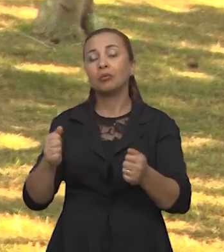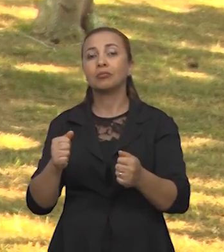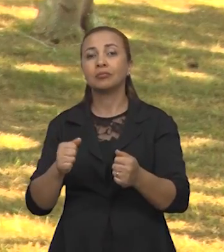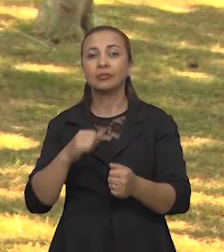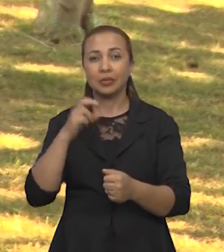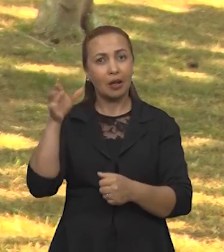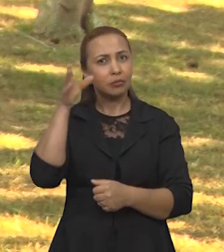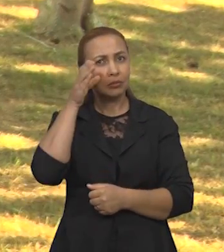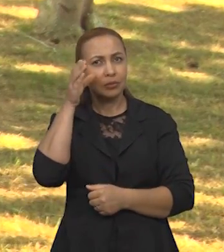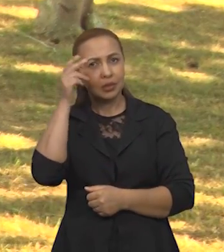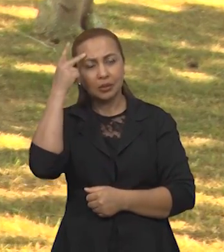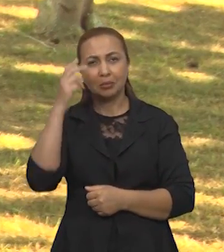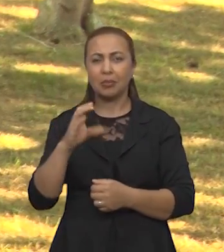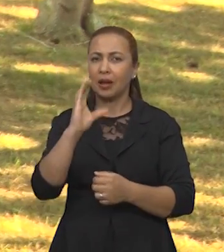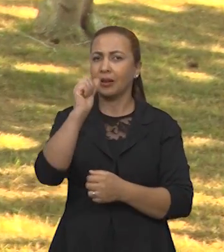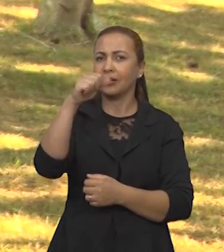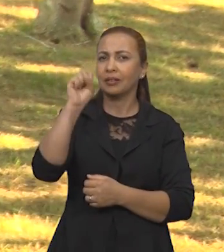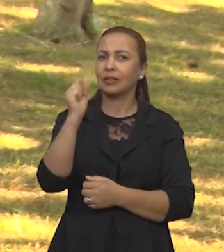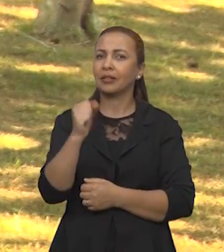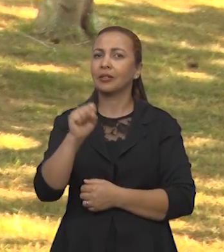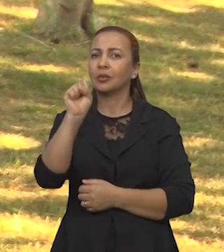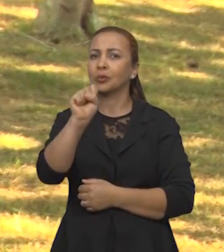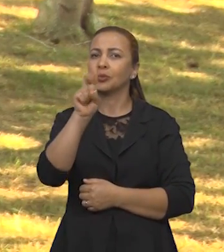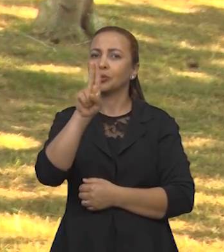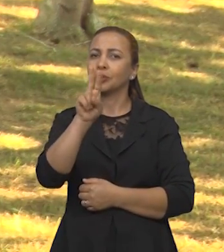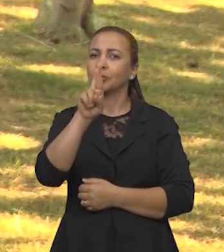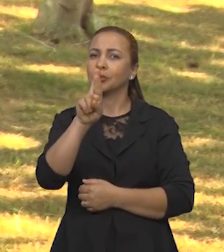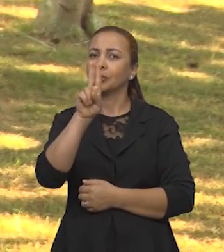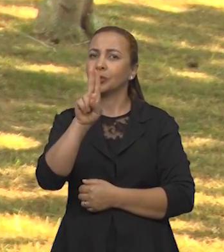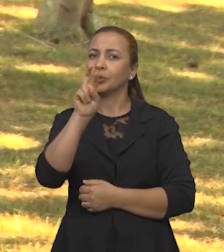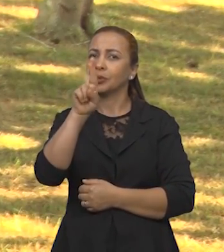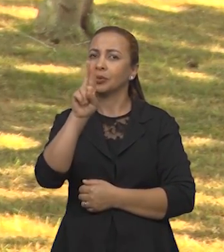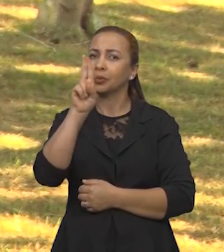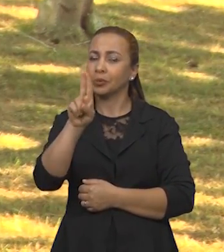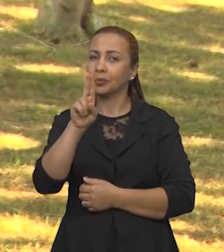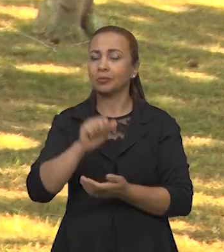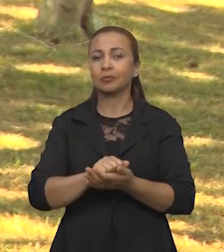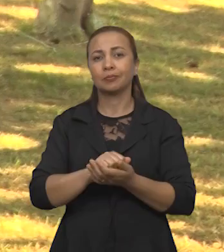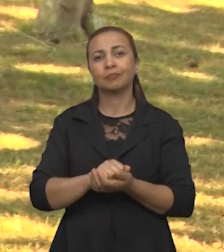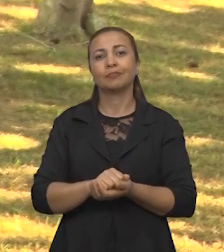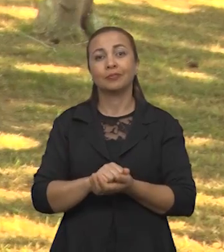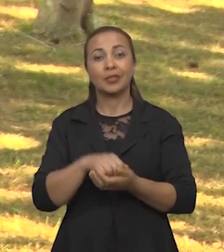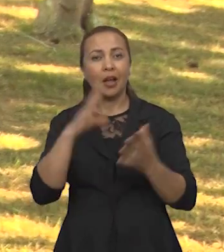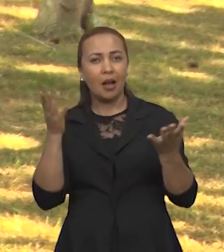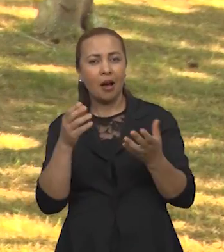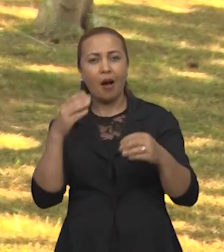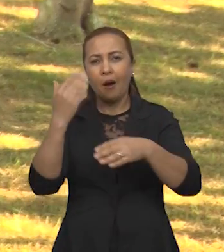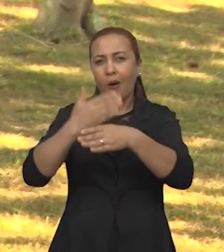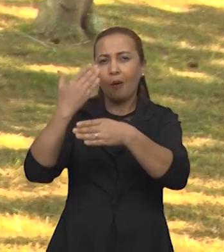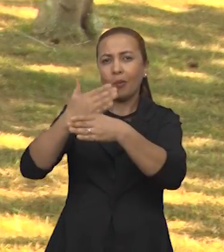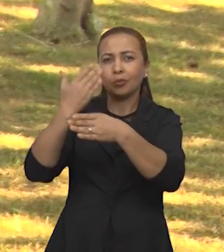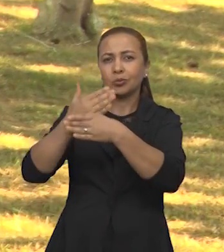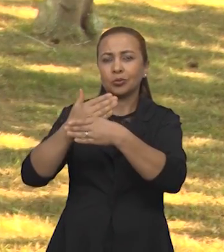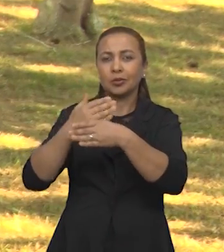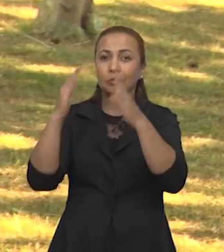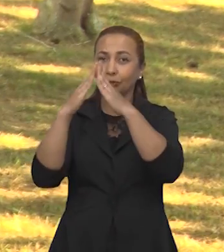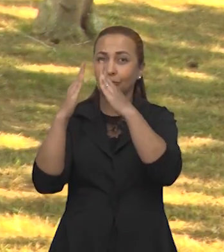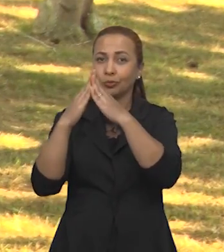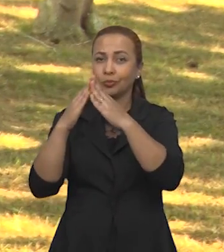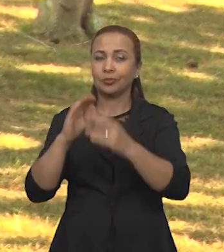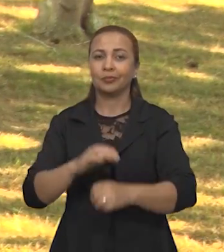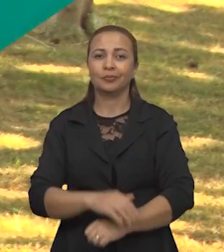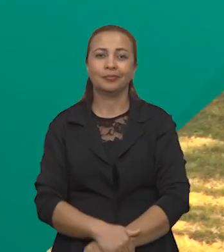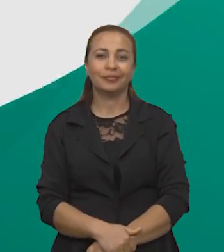para a casca do sururu. O estudo aponta um uso sustentável e de baixo custo para o descarte, a construção